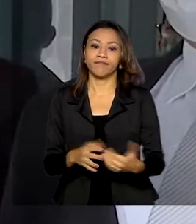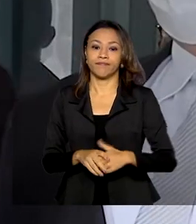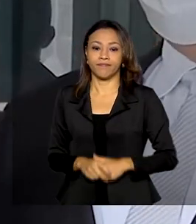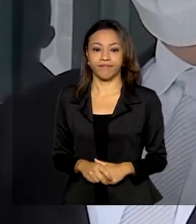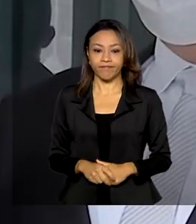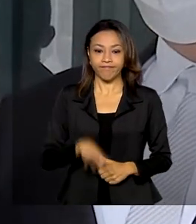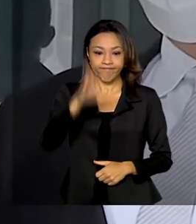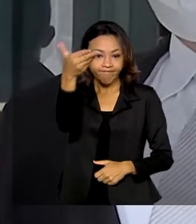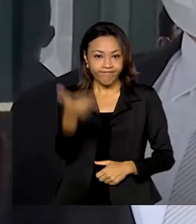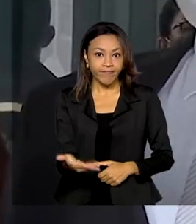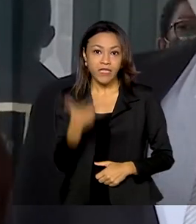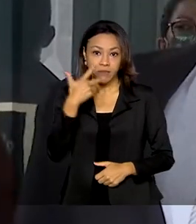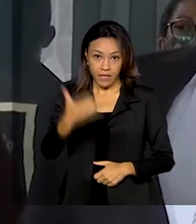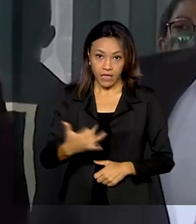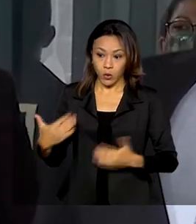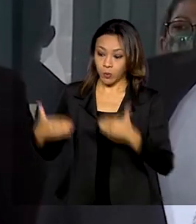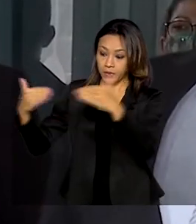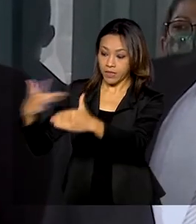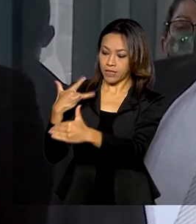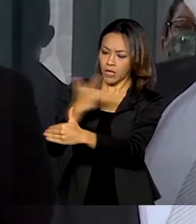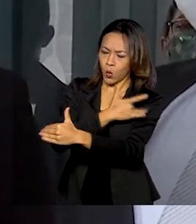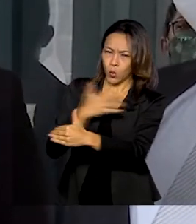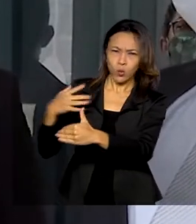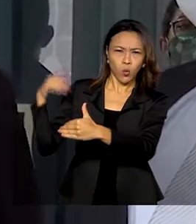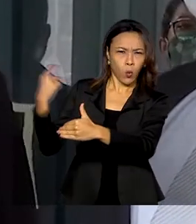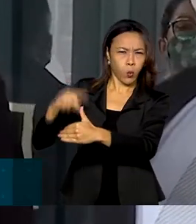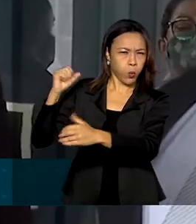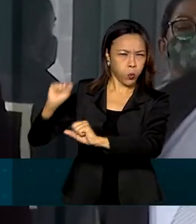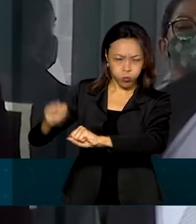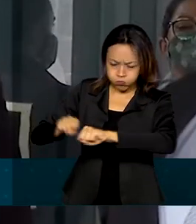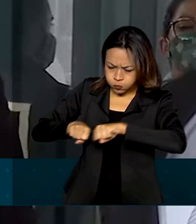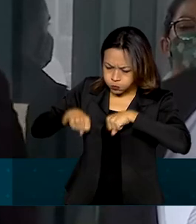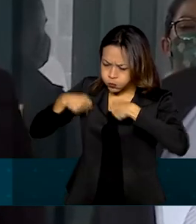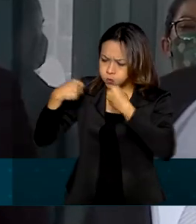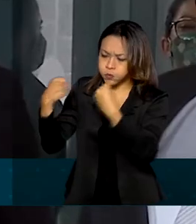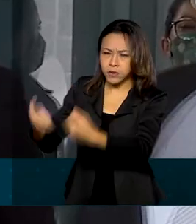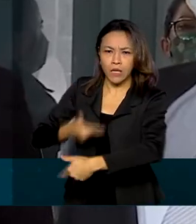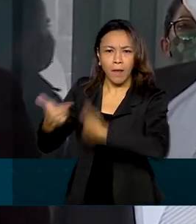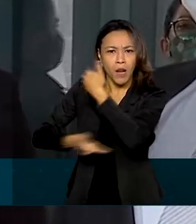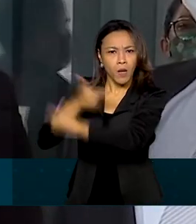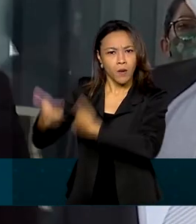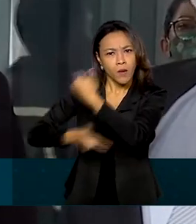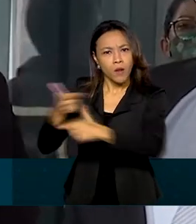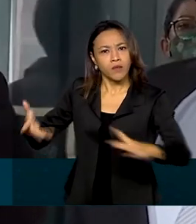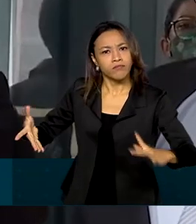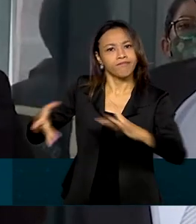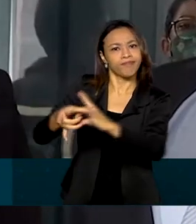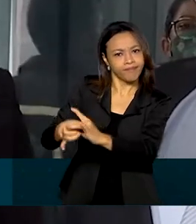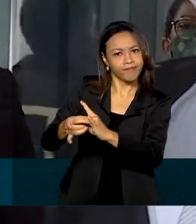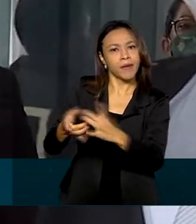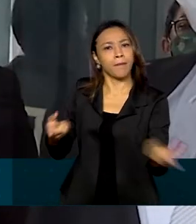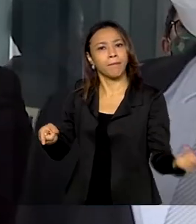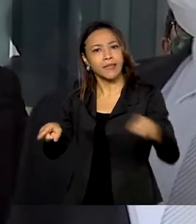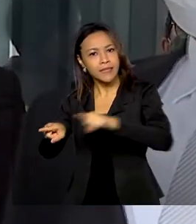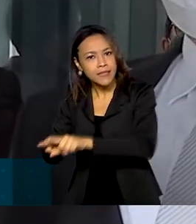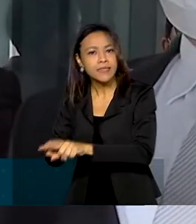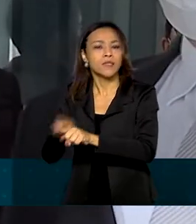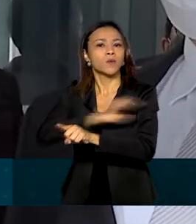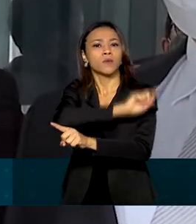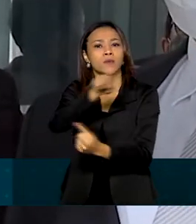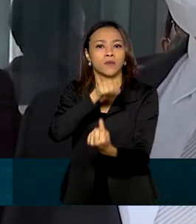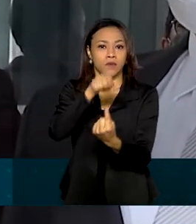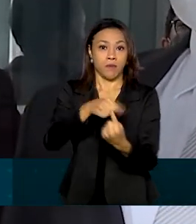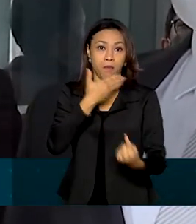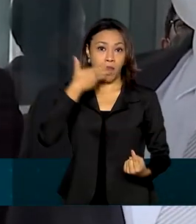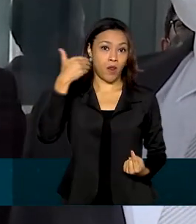O Ministério da Saúde está muito empenhado em trabalhar de maneira harmônica, em parceria, para melhorar